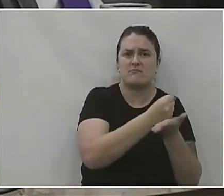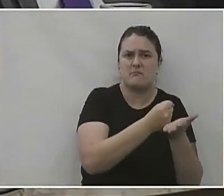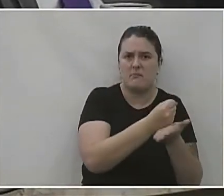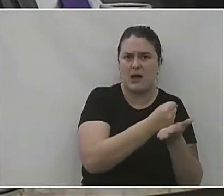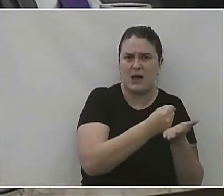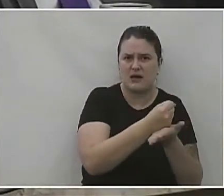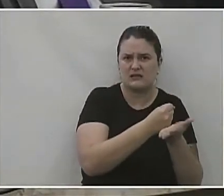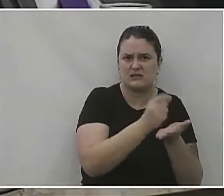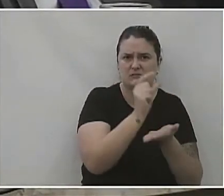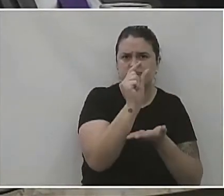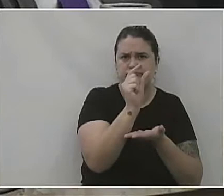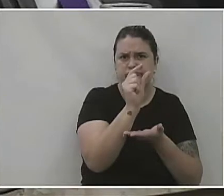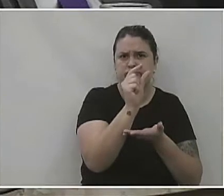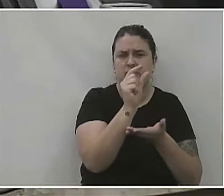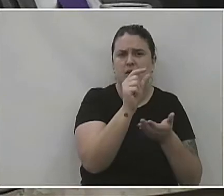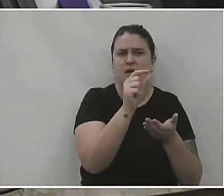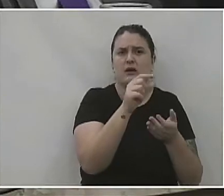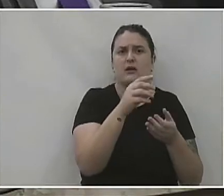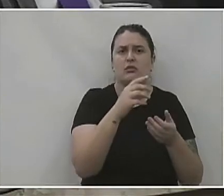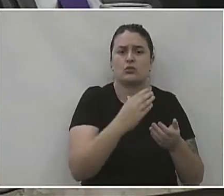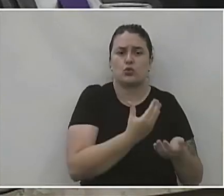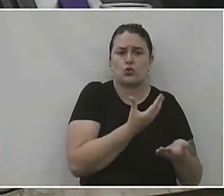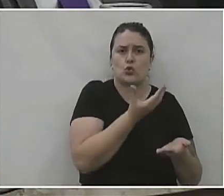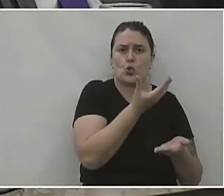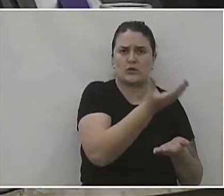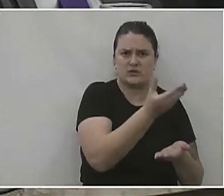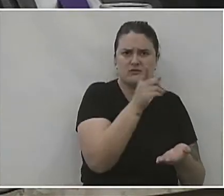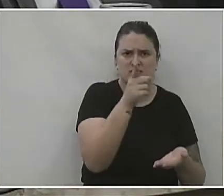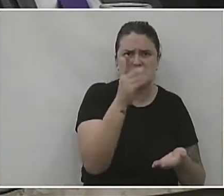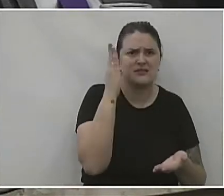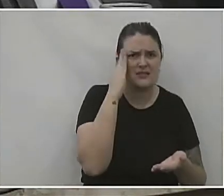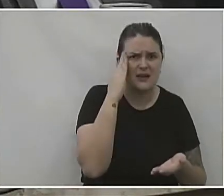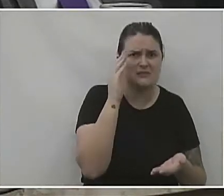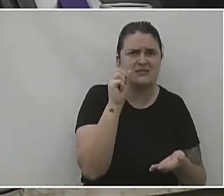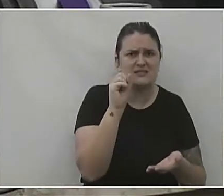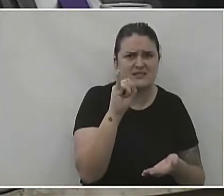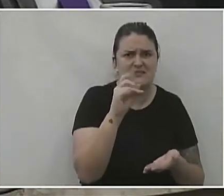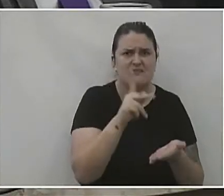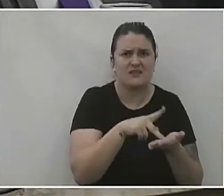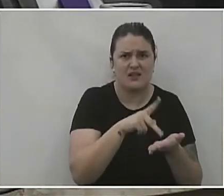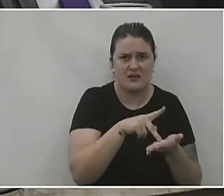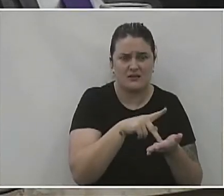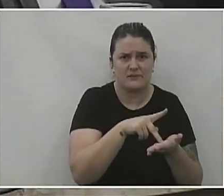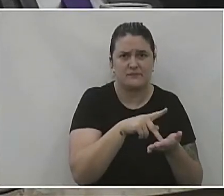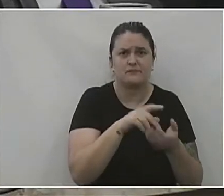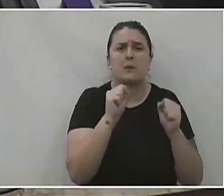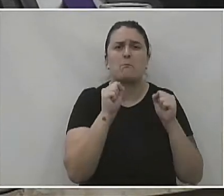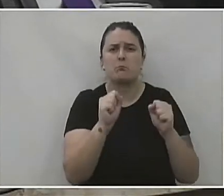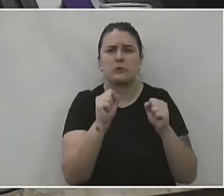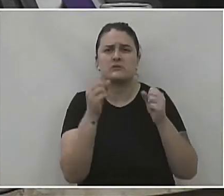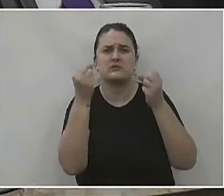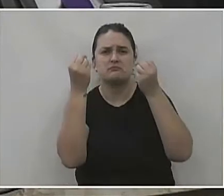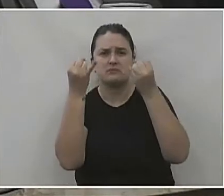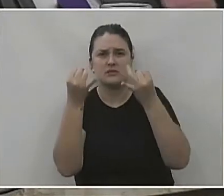de cápsulas manipuladas e por doação. O senhor tem conhecimento disso? Pode nos explicar por que, sendo exemplo, a